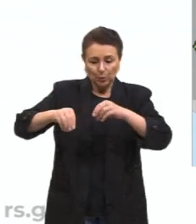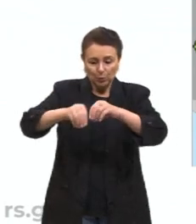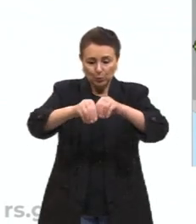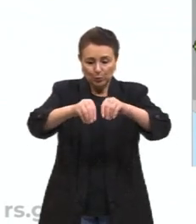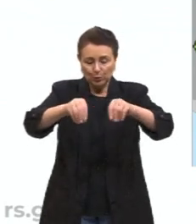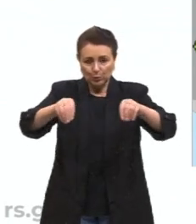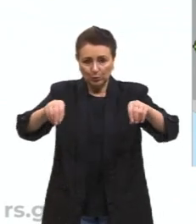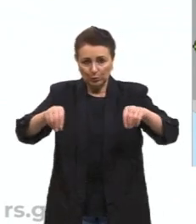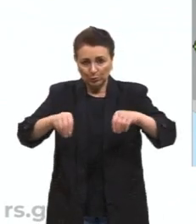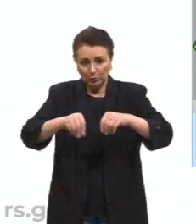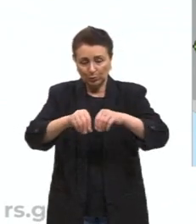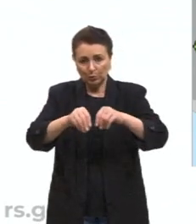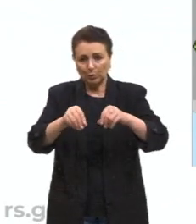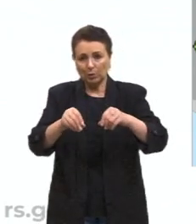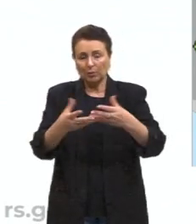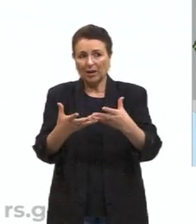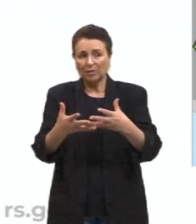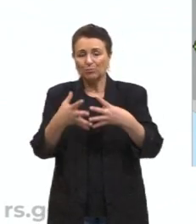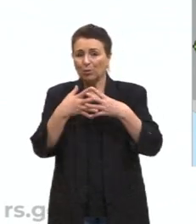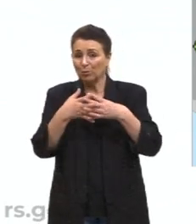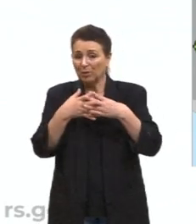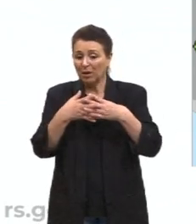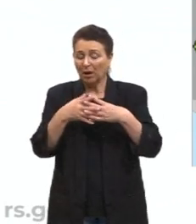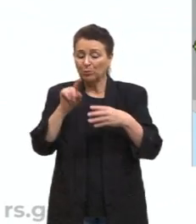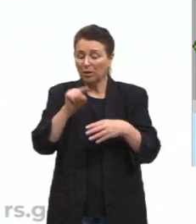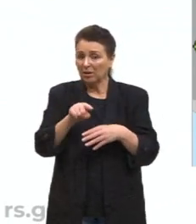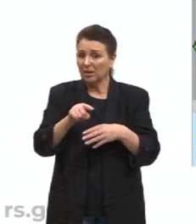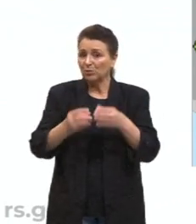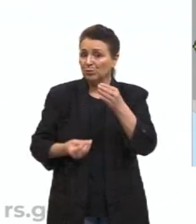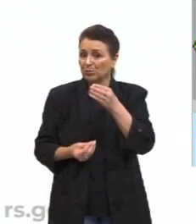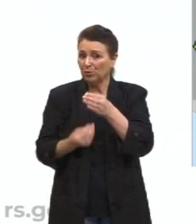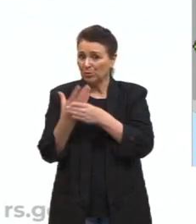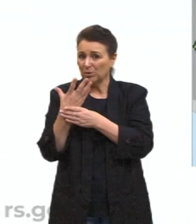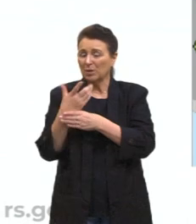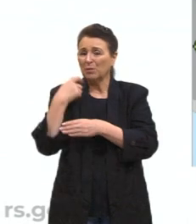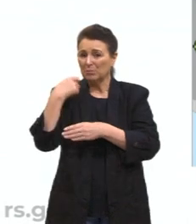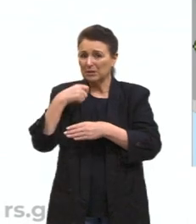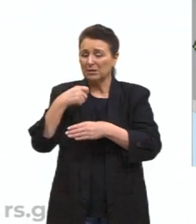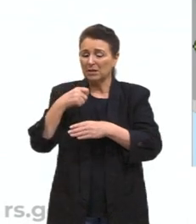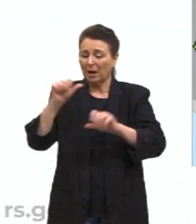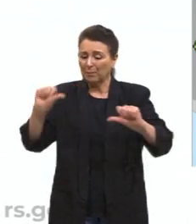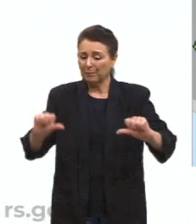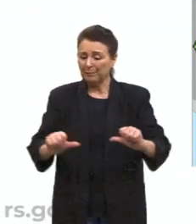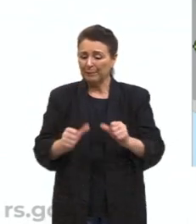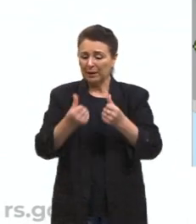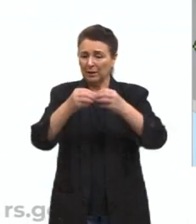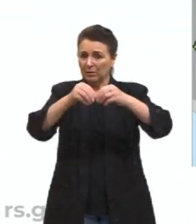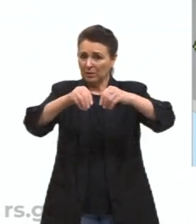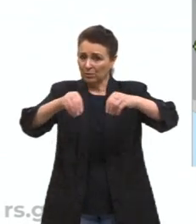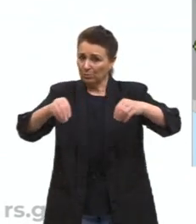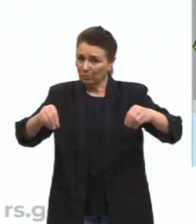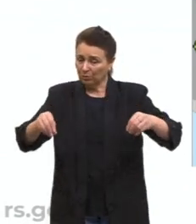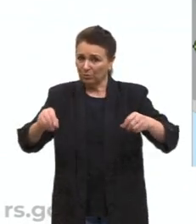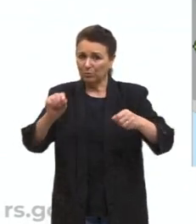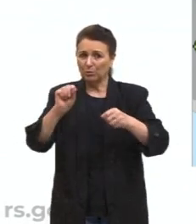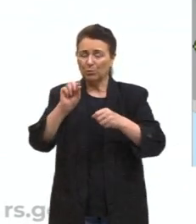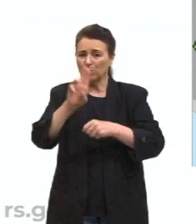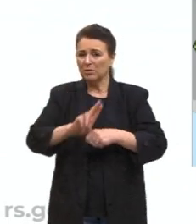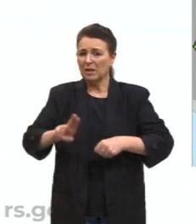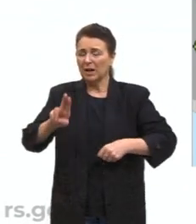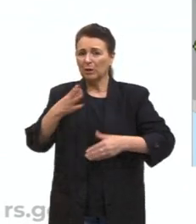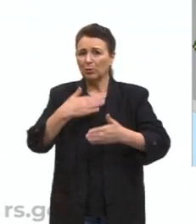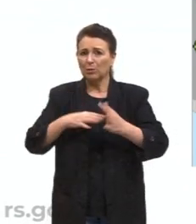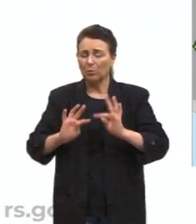complicado de tu produzir ele, tu teria que retificar todo ele, trazer todo um mecanismo